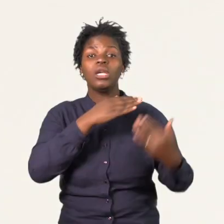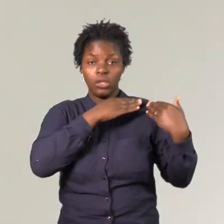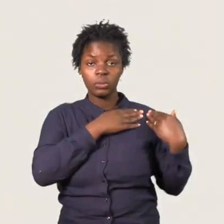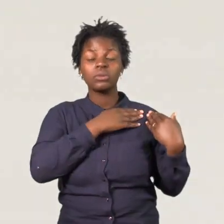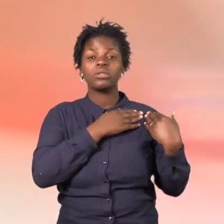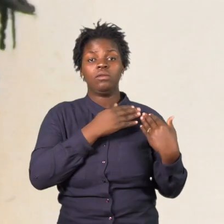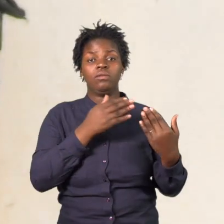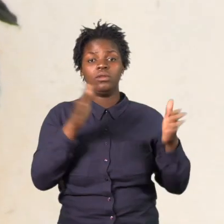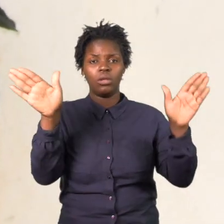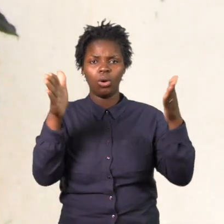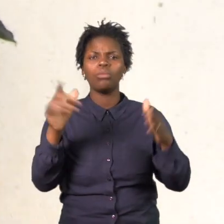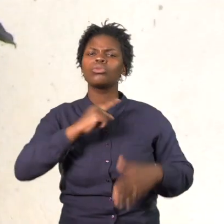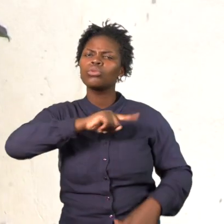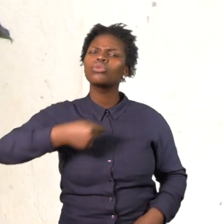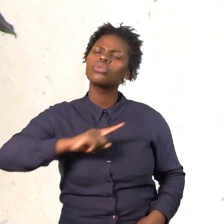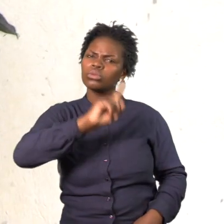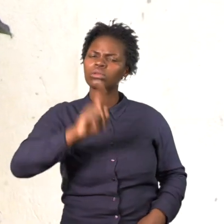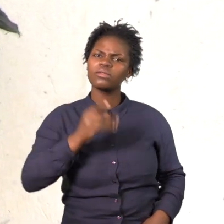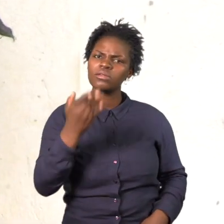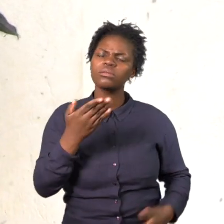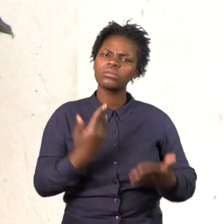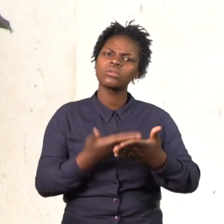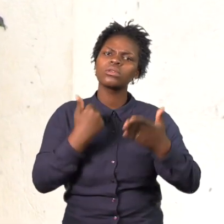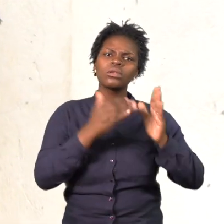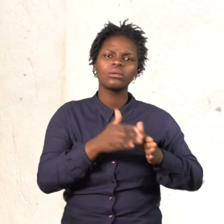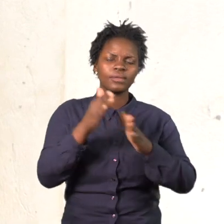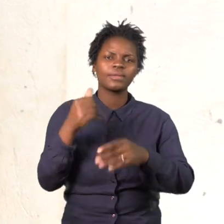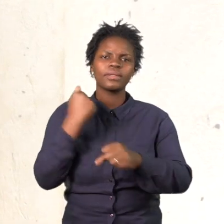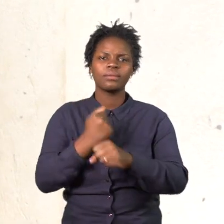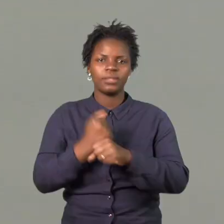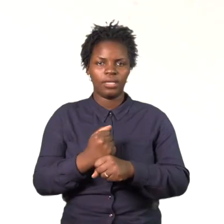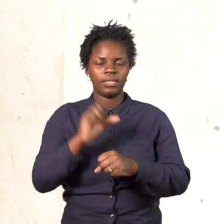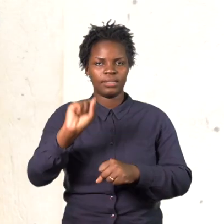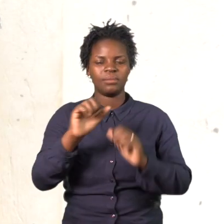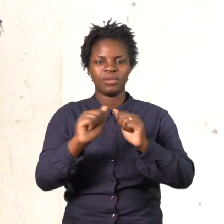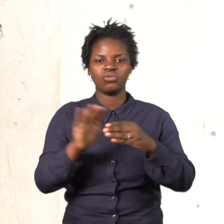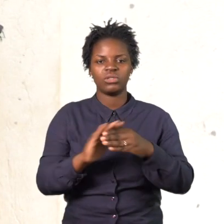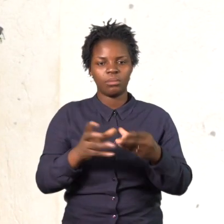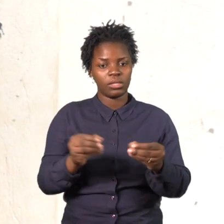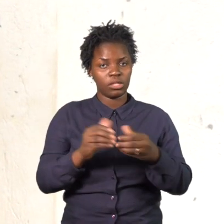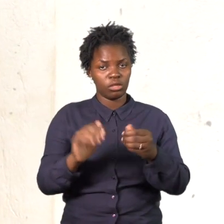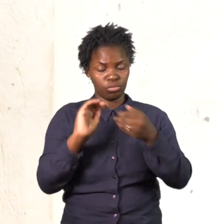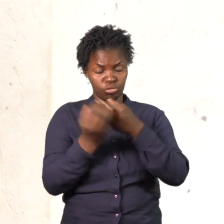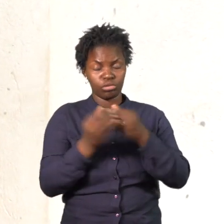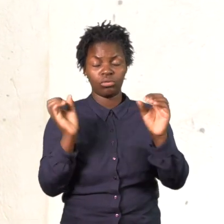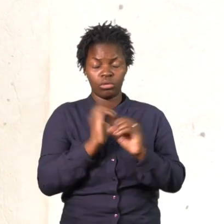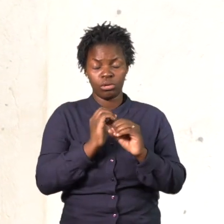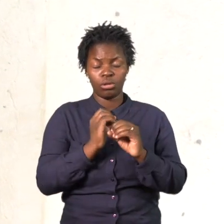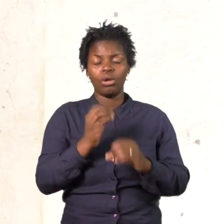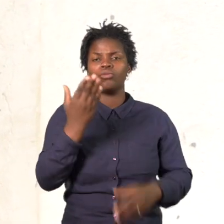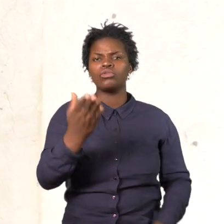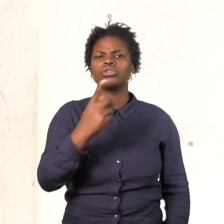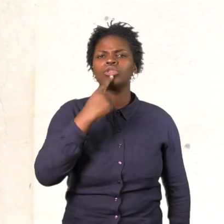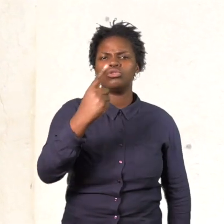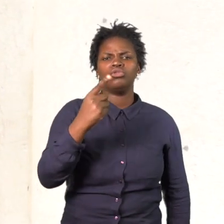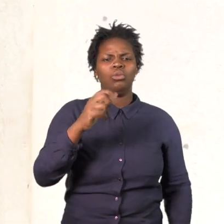sou jornalista e estou a fazer uma pequena reportagem sobre alguns trabalhadores ou empresas que trabalham sem a verificação